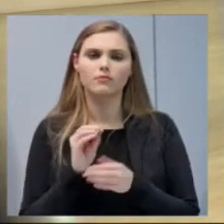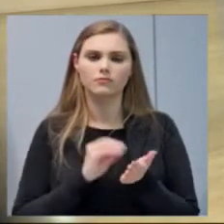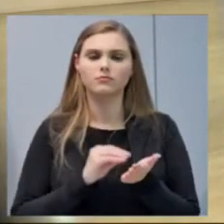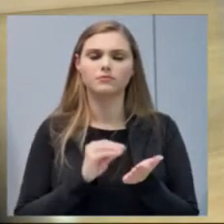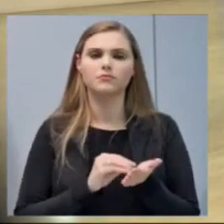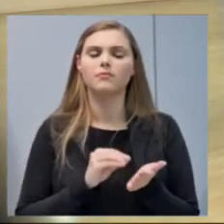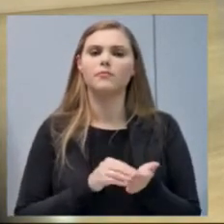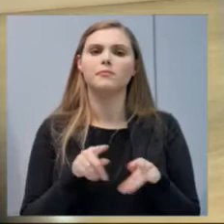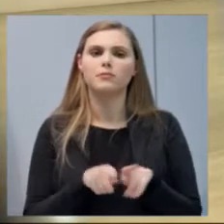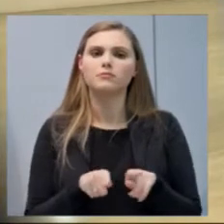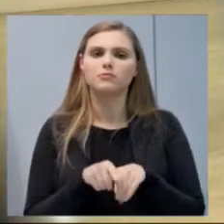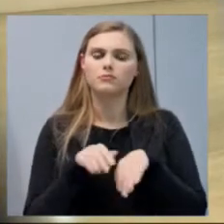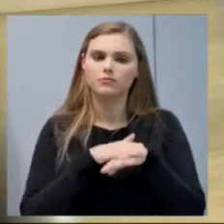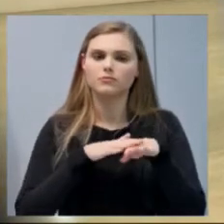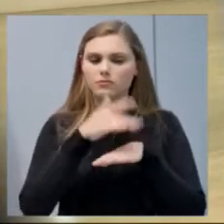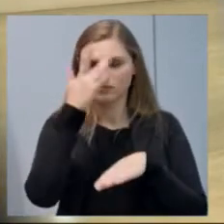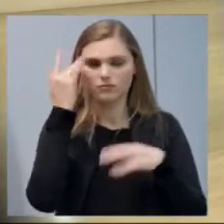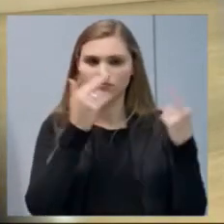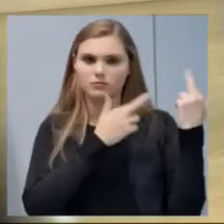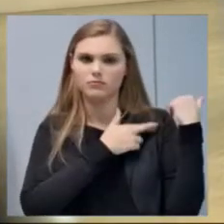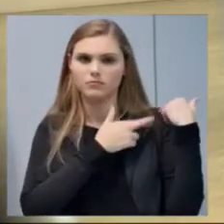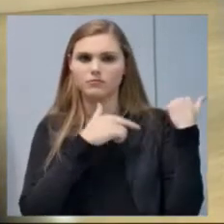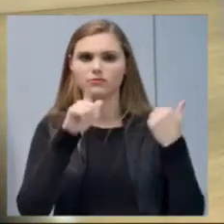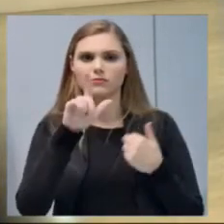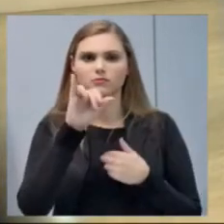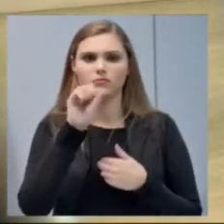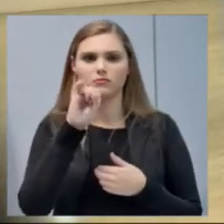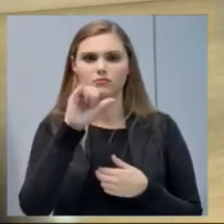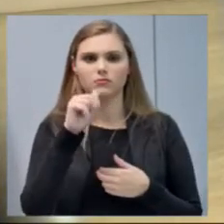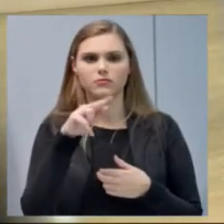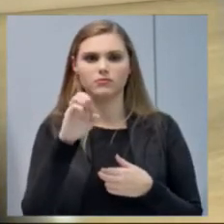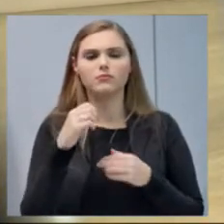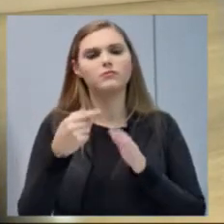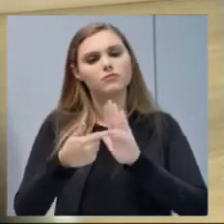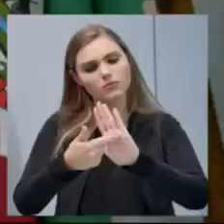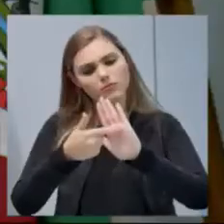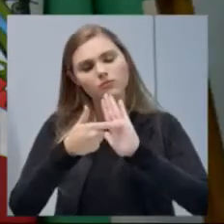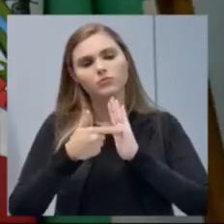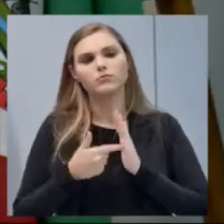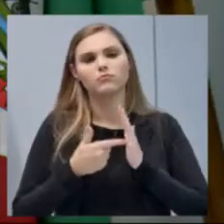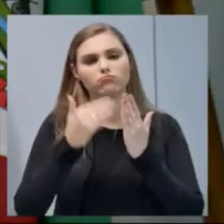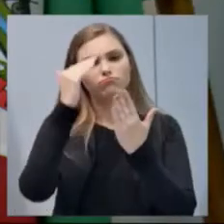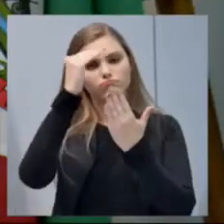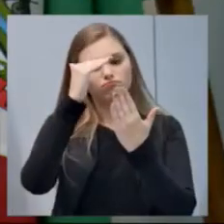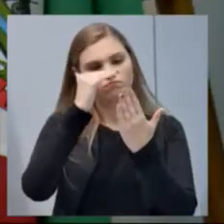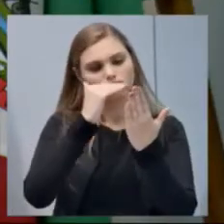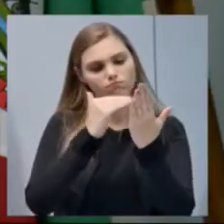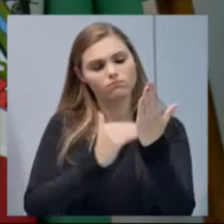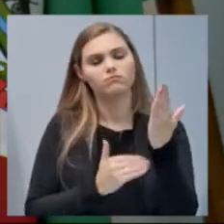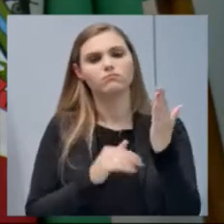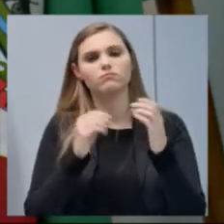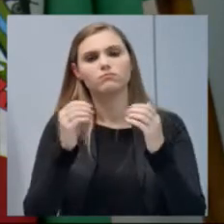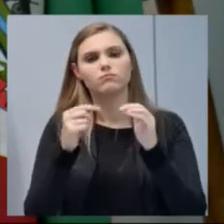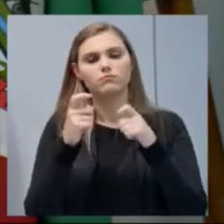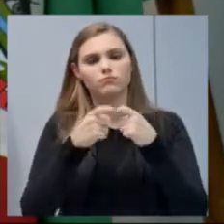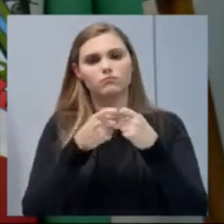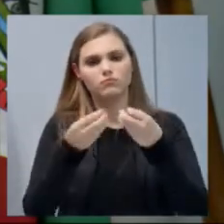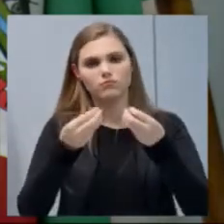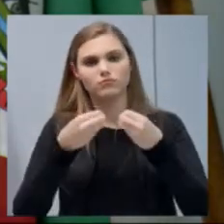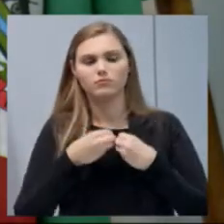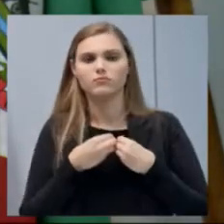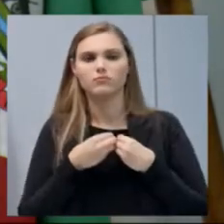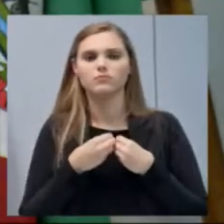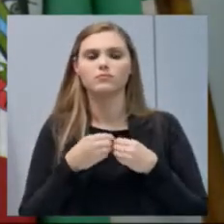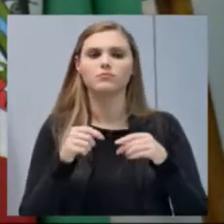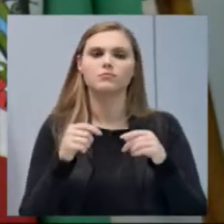responsável, com a Lisiane, onde ela me mostrou as planilhas do recebimento de medicamento, mas eu não vou entrar hoje no mérito dessa